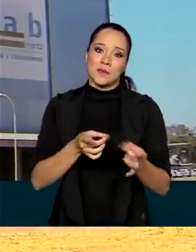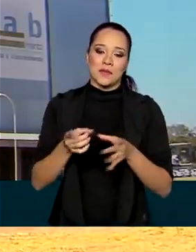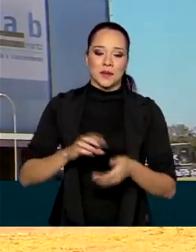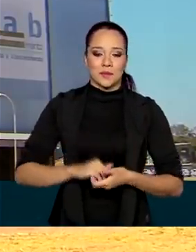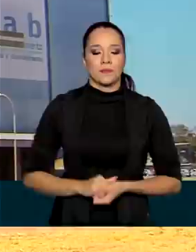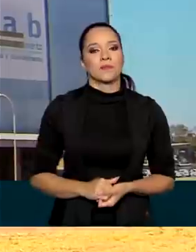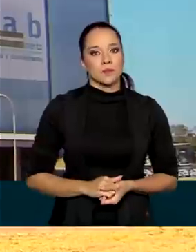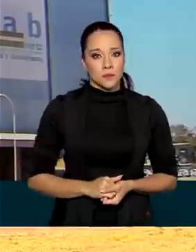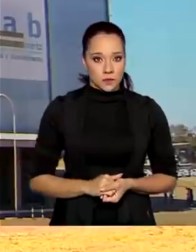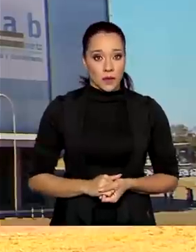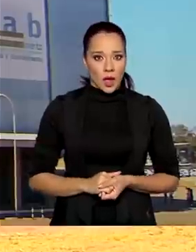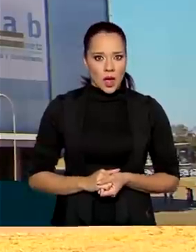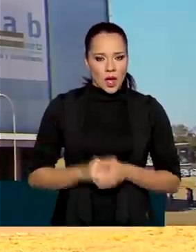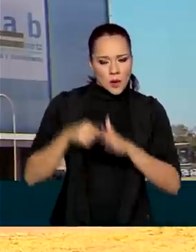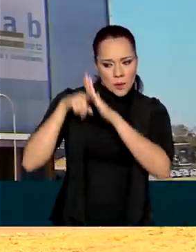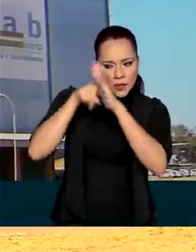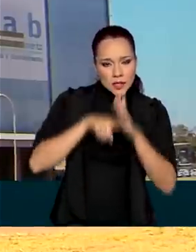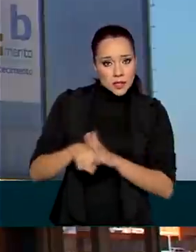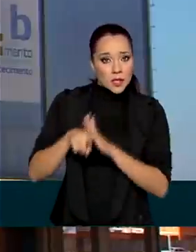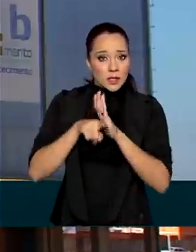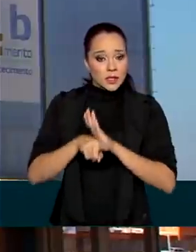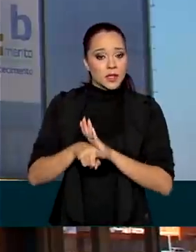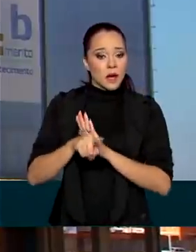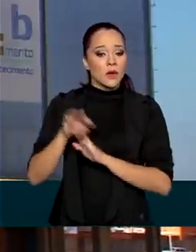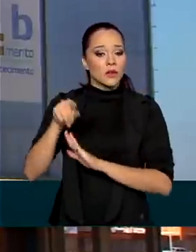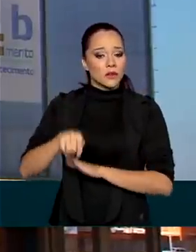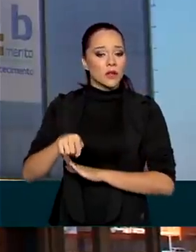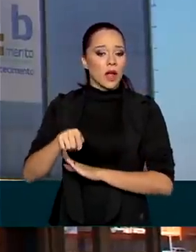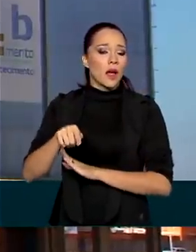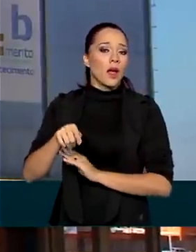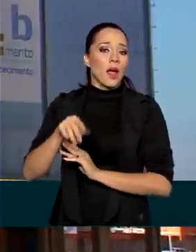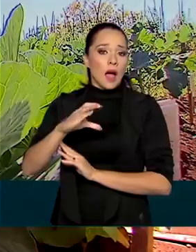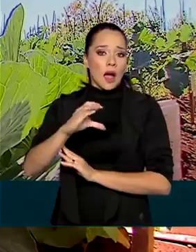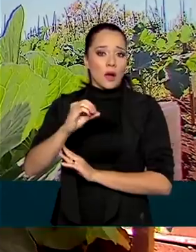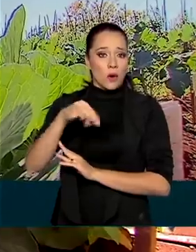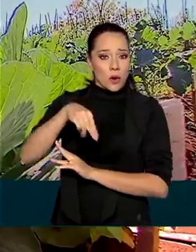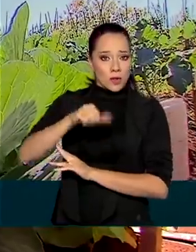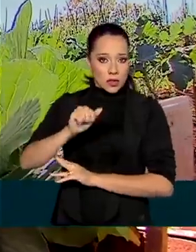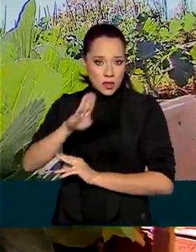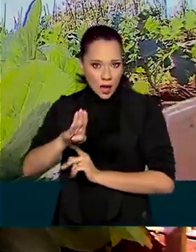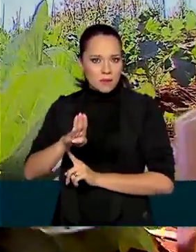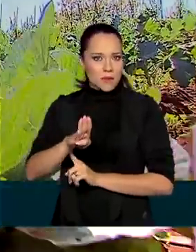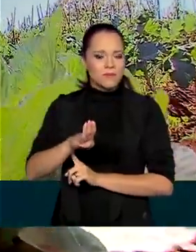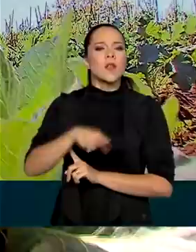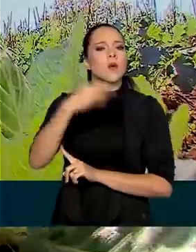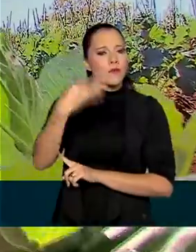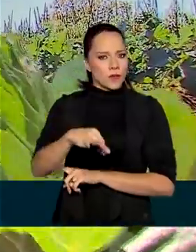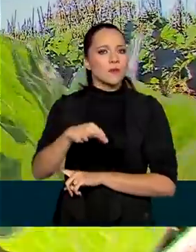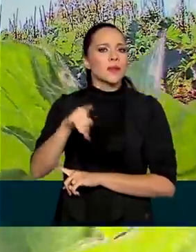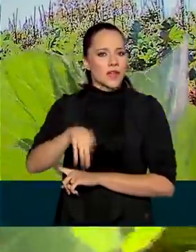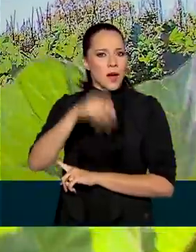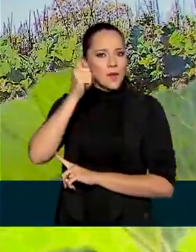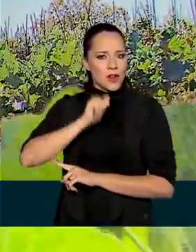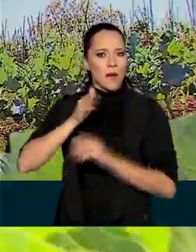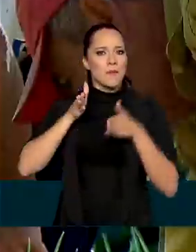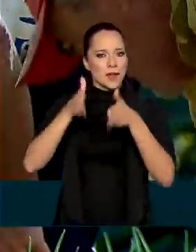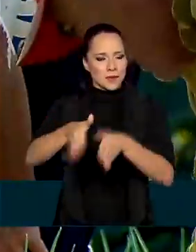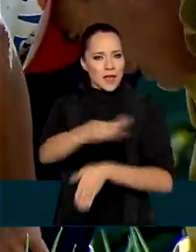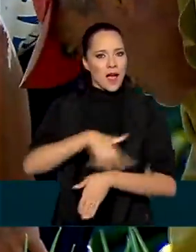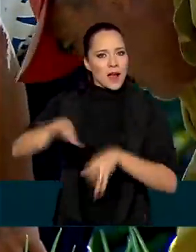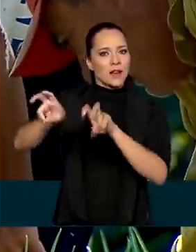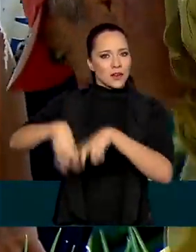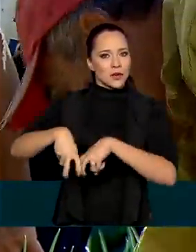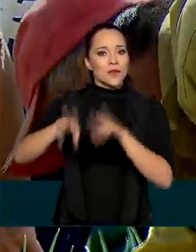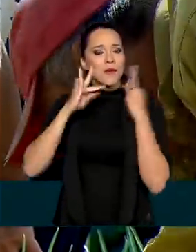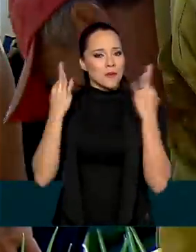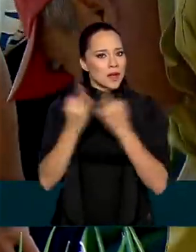E um levantamento da Companhia Nacional de Abastecimento, a Conab, confirma que a presença feminina na agricultura